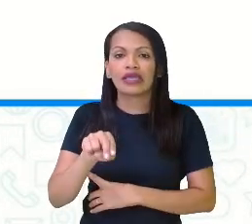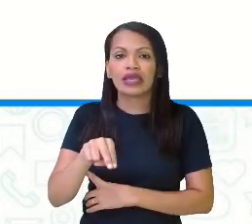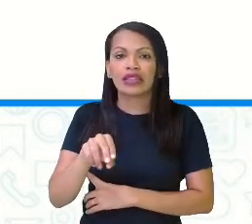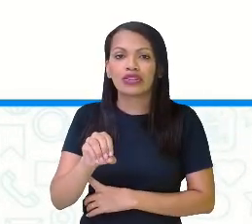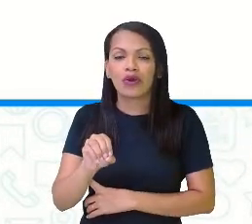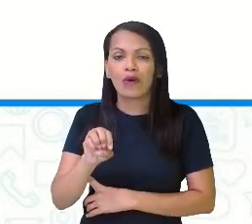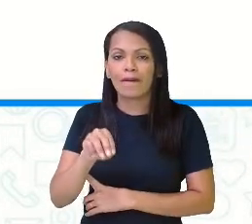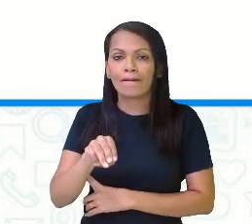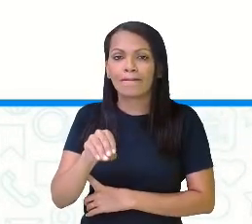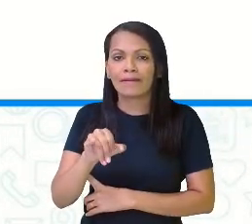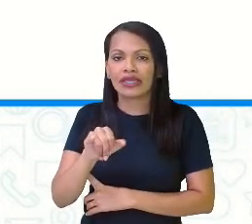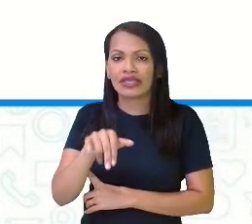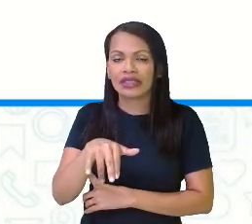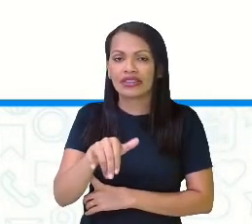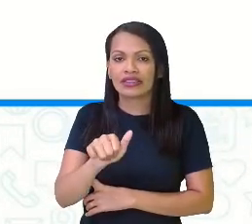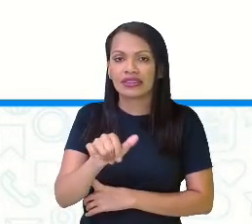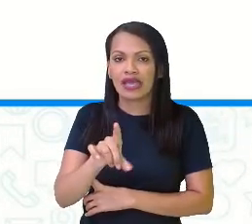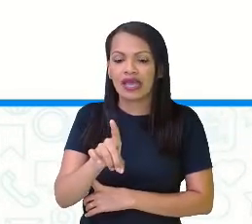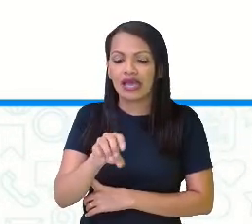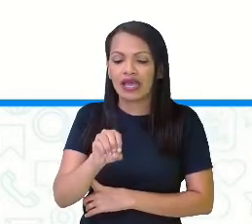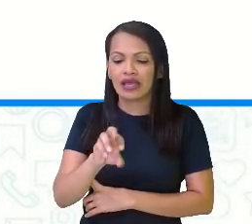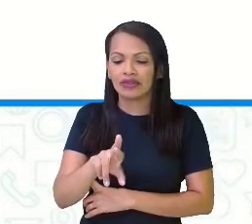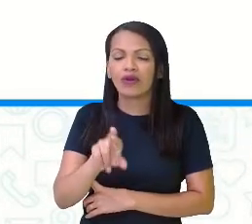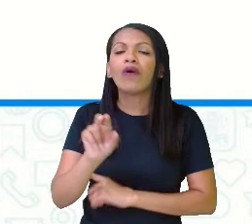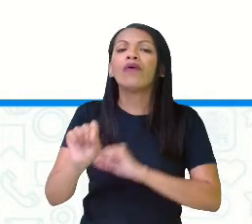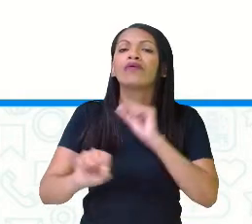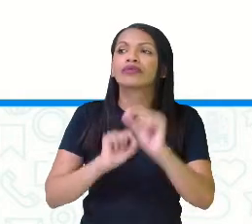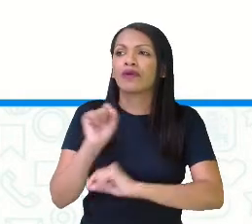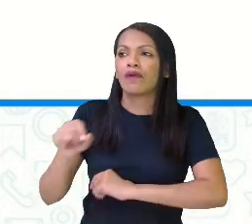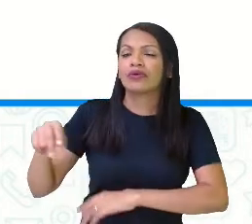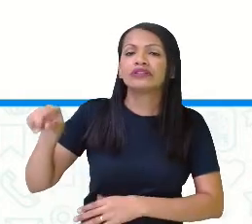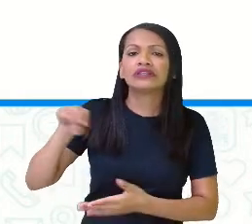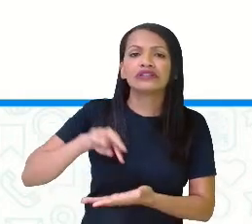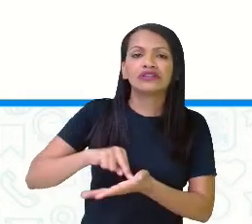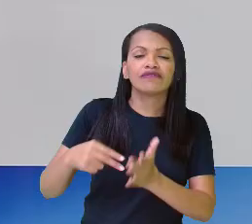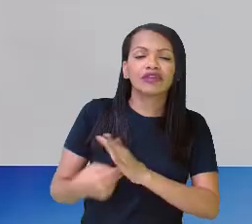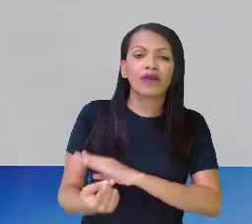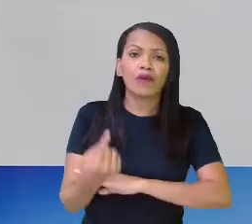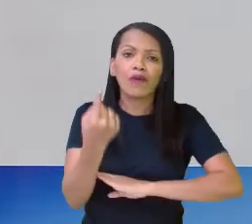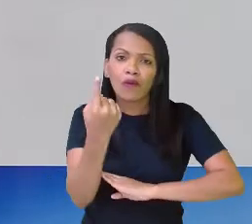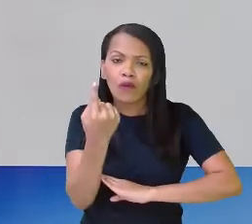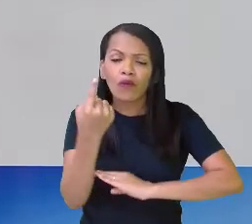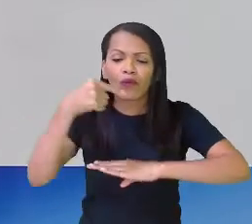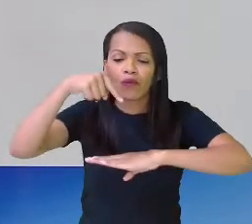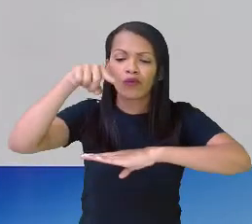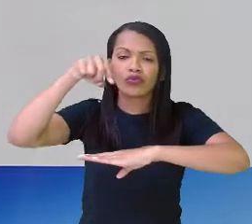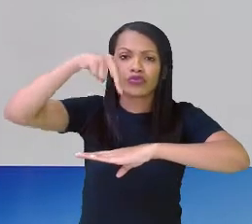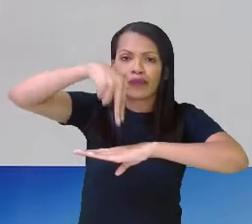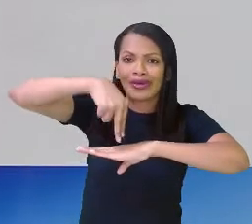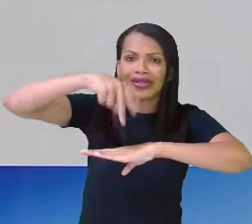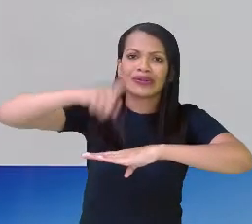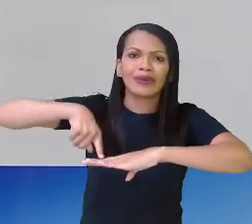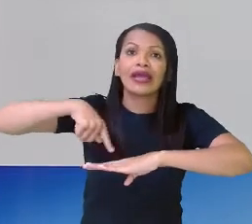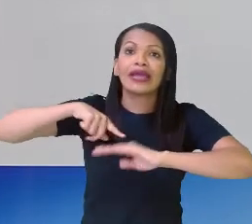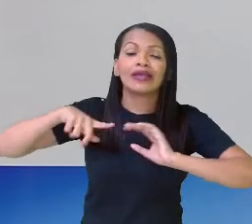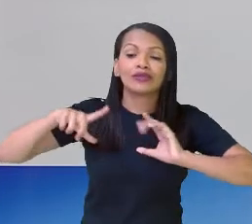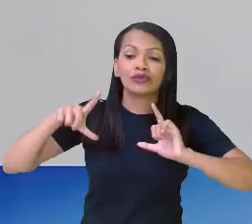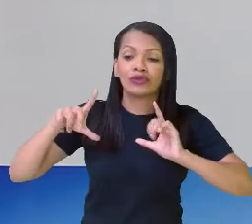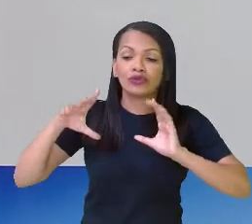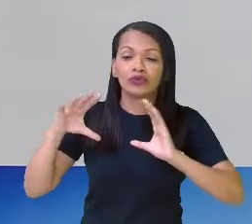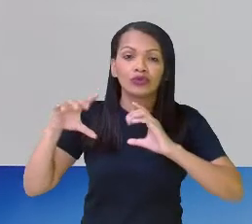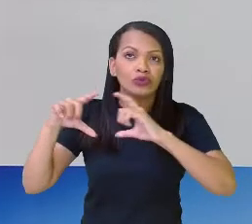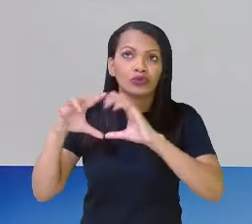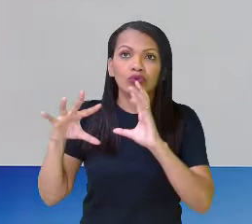E o numerador indica quantas partes consideramos de um inteiro. Como assim, professora? O